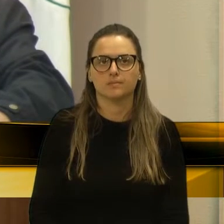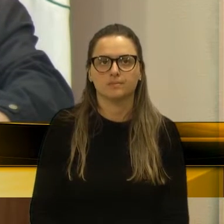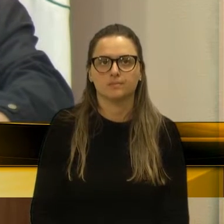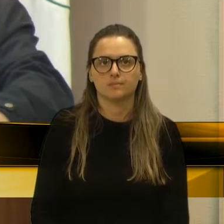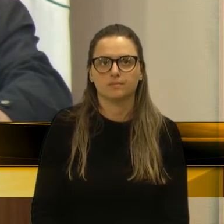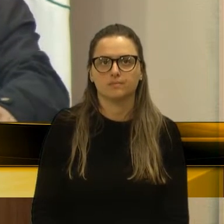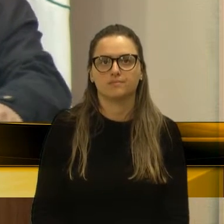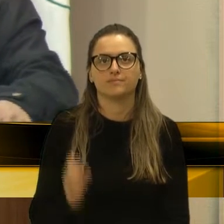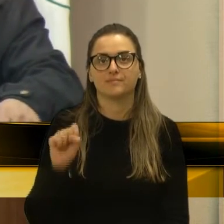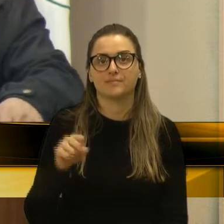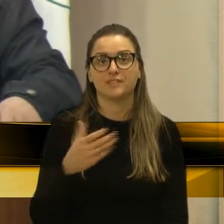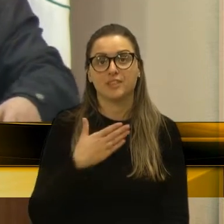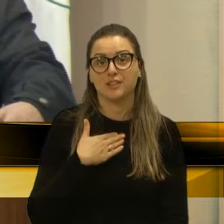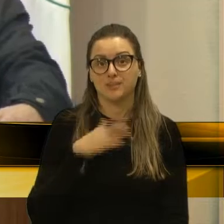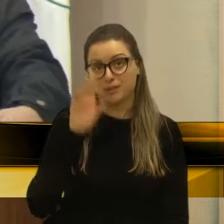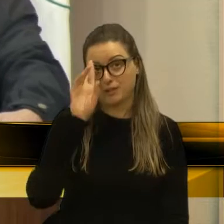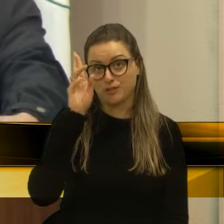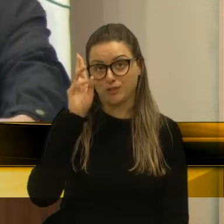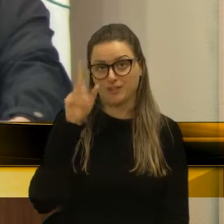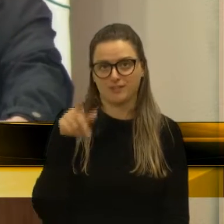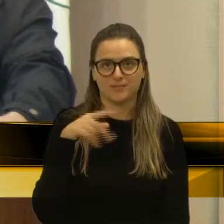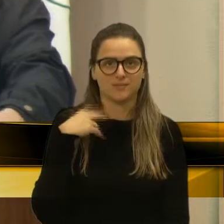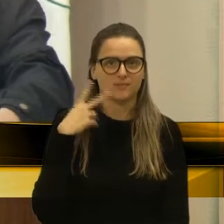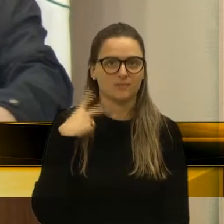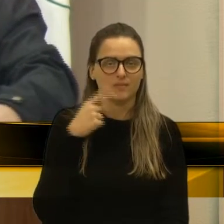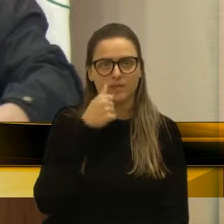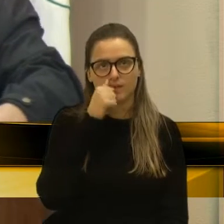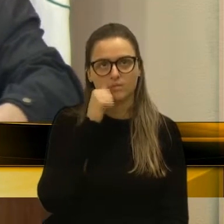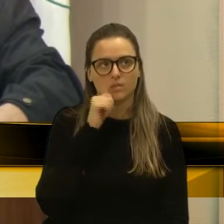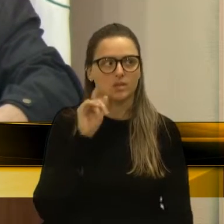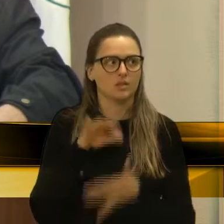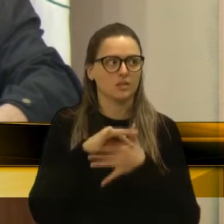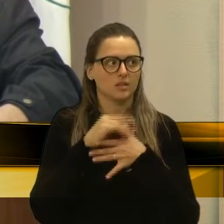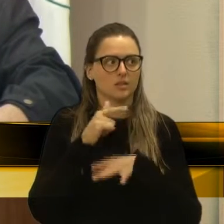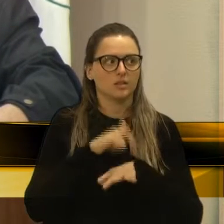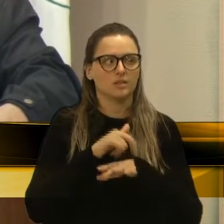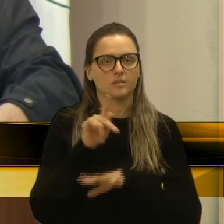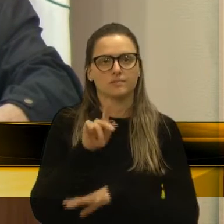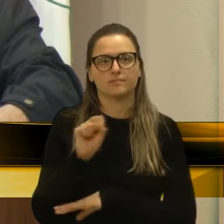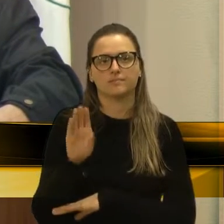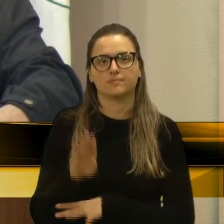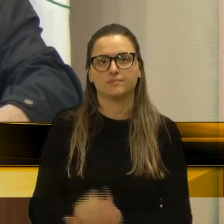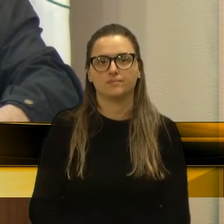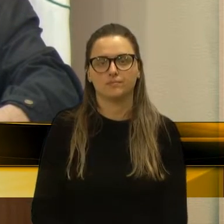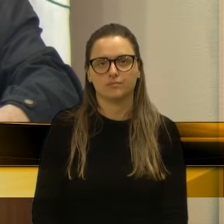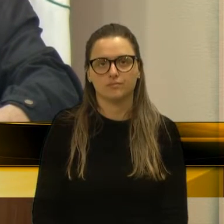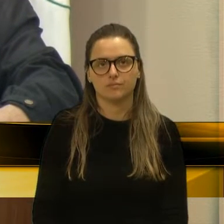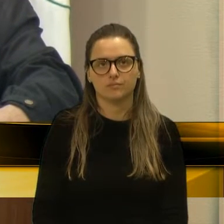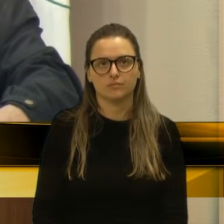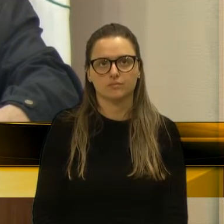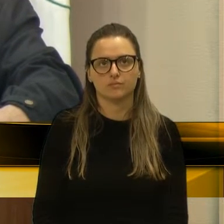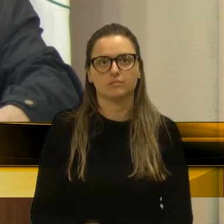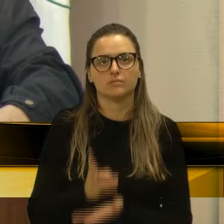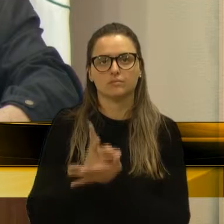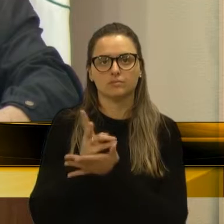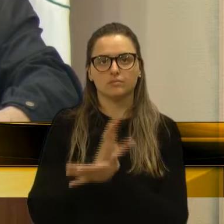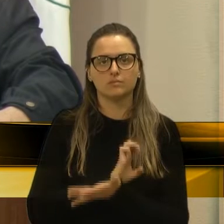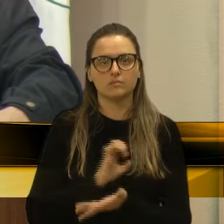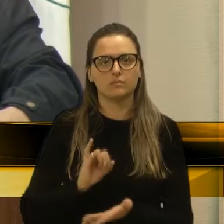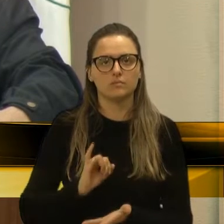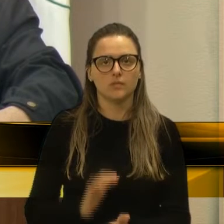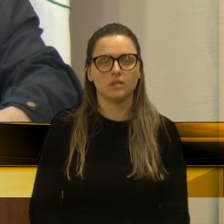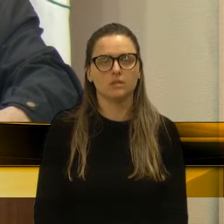não, meu comandante. Vereadora Paula, uma declaração de líder, da bancada do PSB. Passo ao vereador Edicardo.